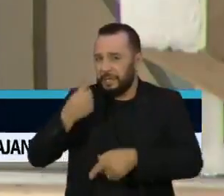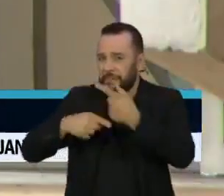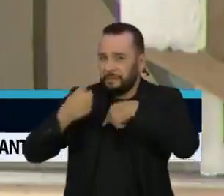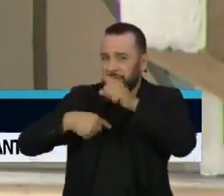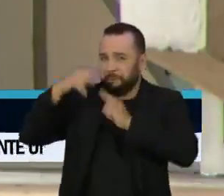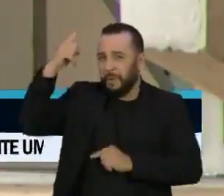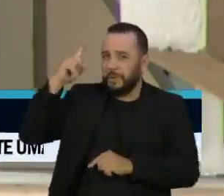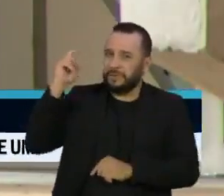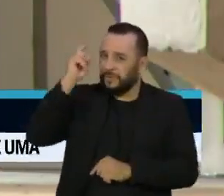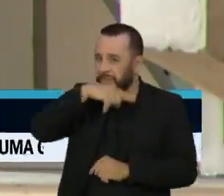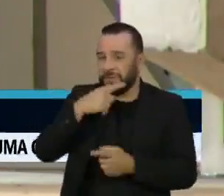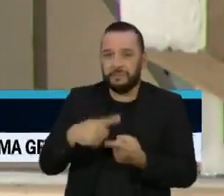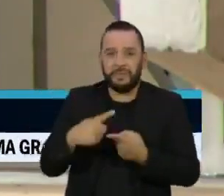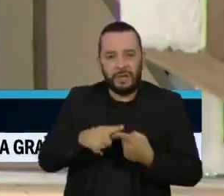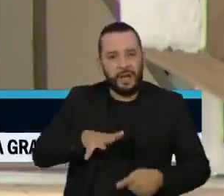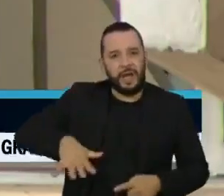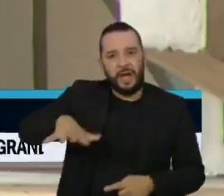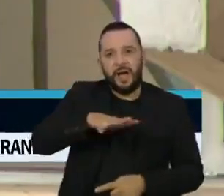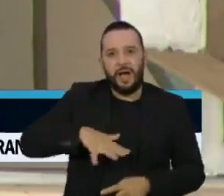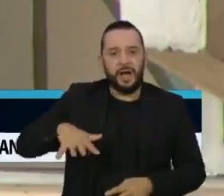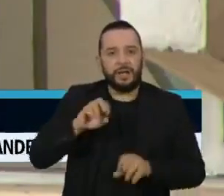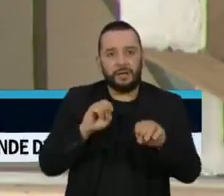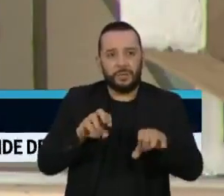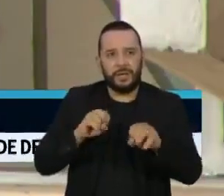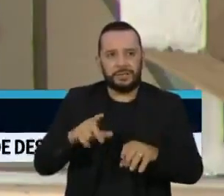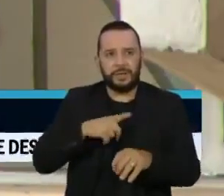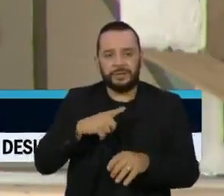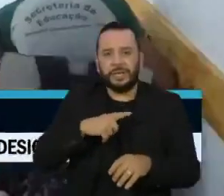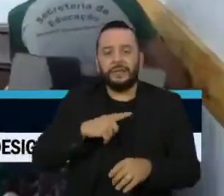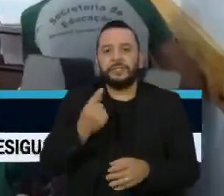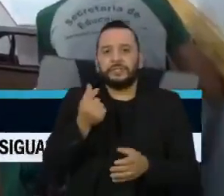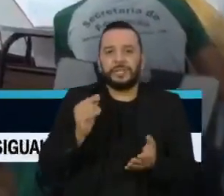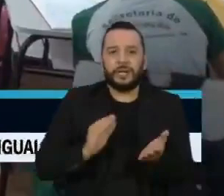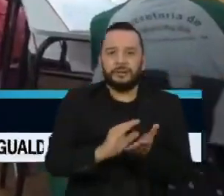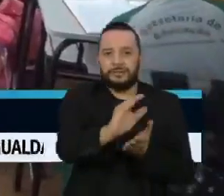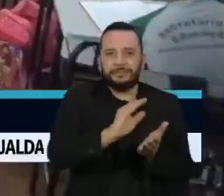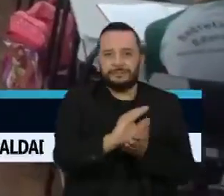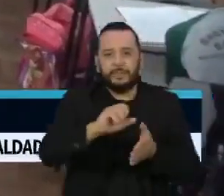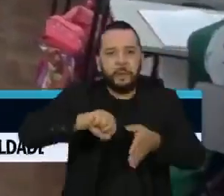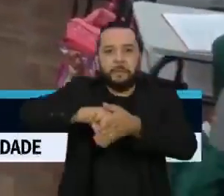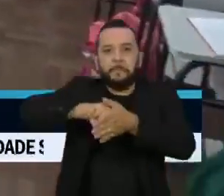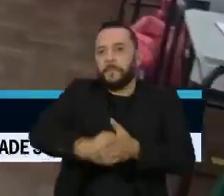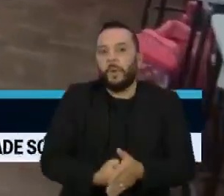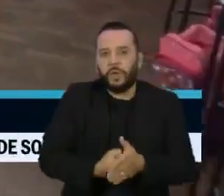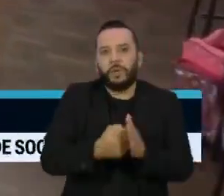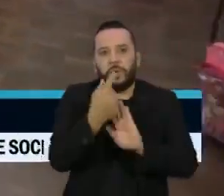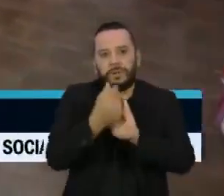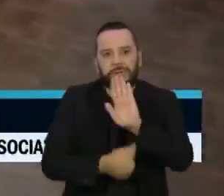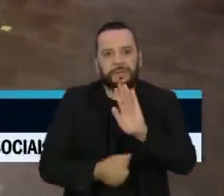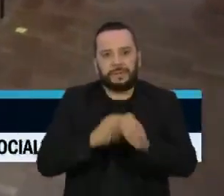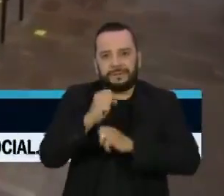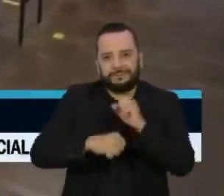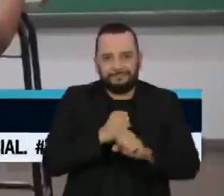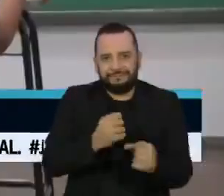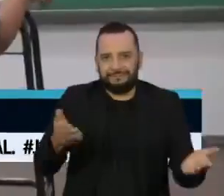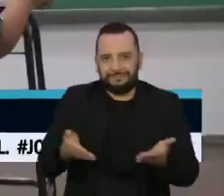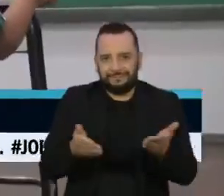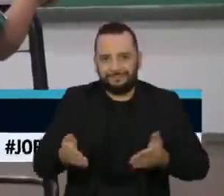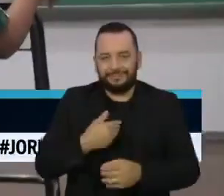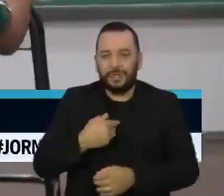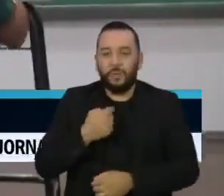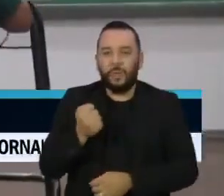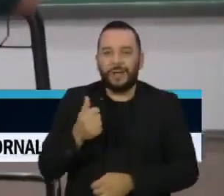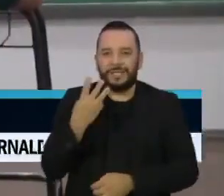A educação foi a área que sofreu o maior bloqueio de verbas no orçamento deste ano. Quase 3